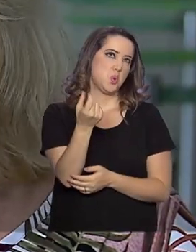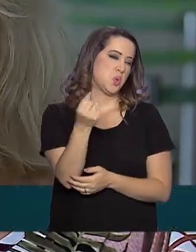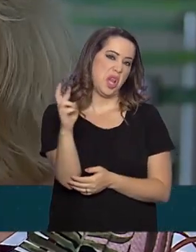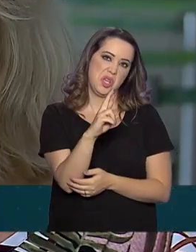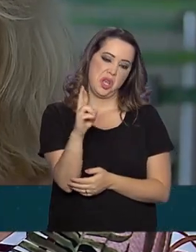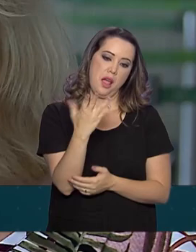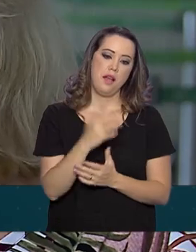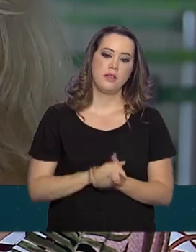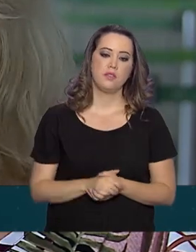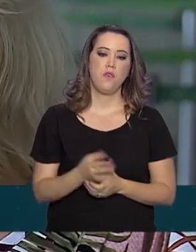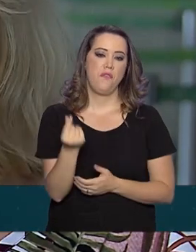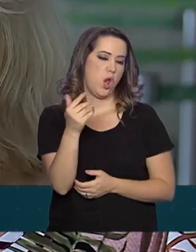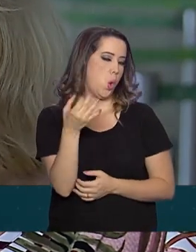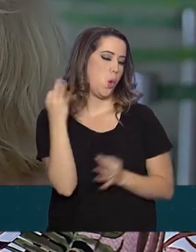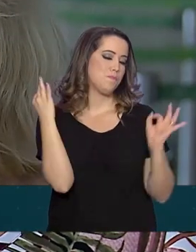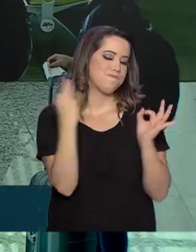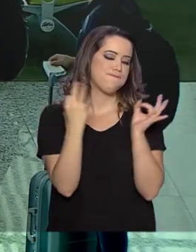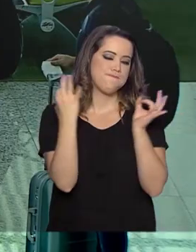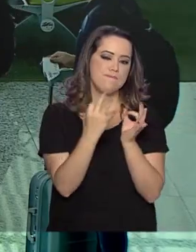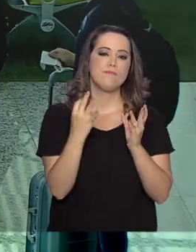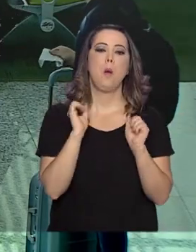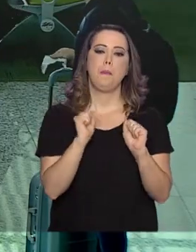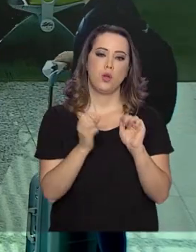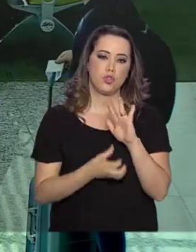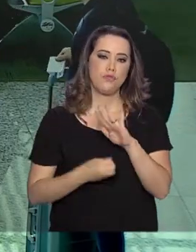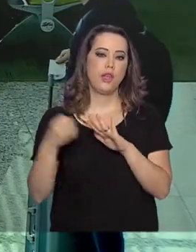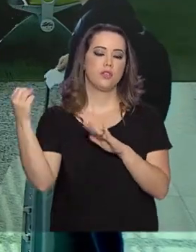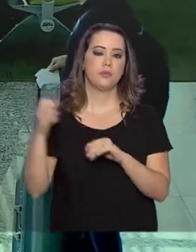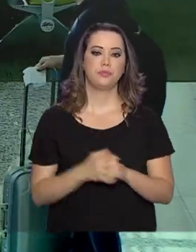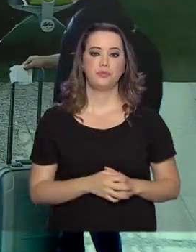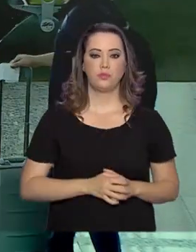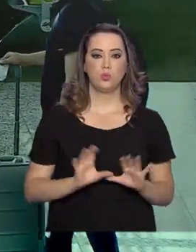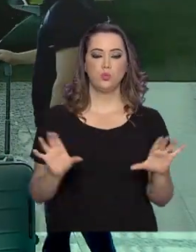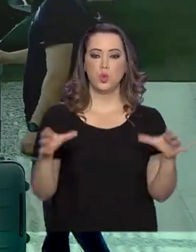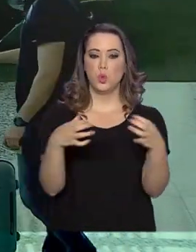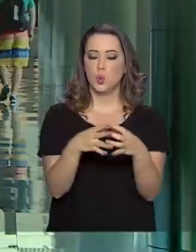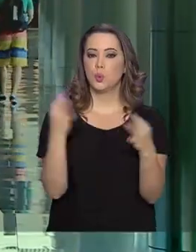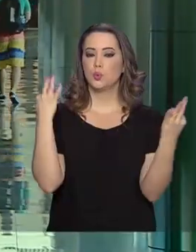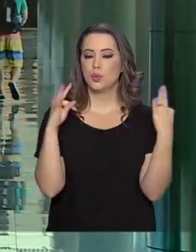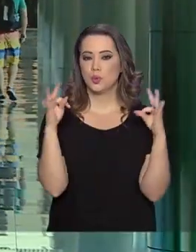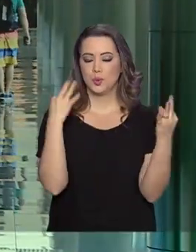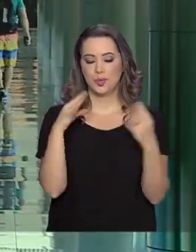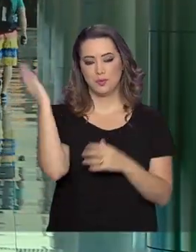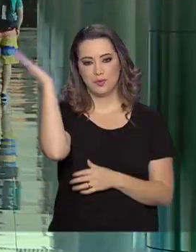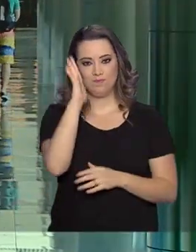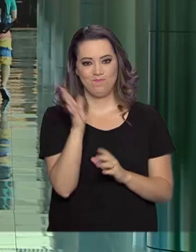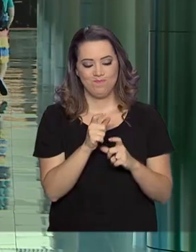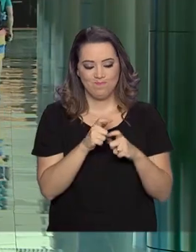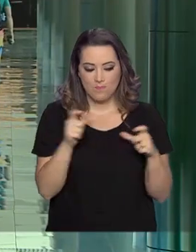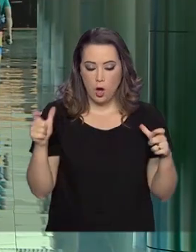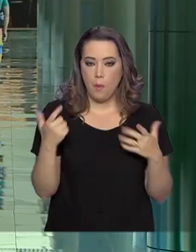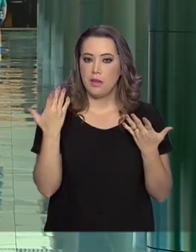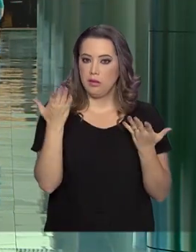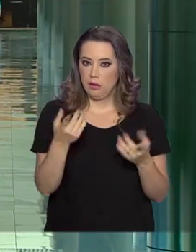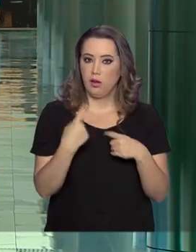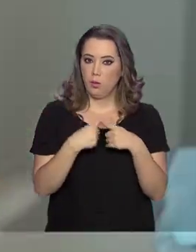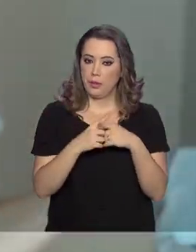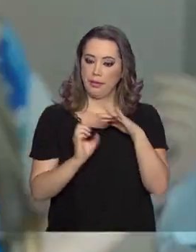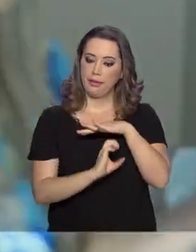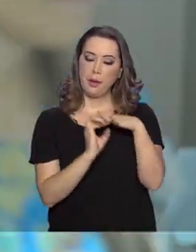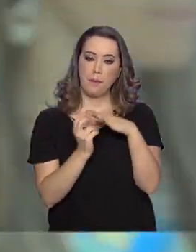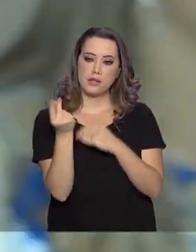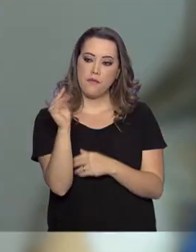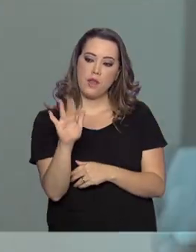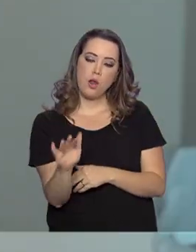ótimo, está maravilhoso, dá para qualquer um viajar. E o setor no país está em expansão com a chegada das companhias de baixo custo,